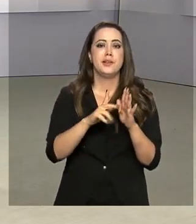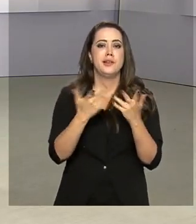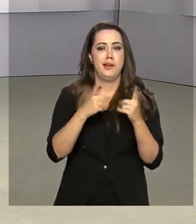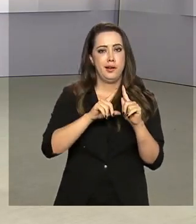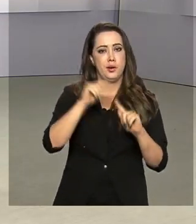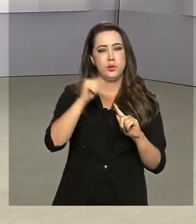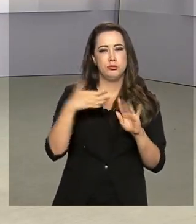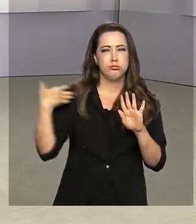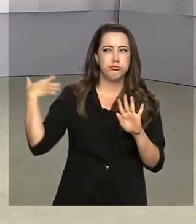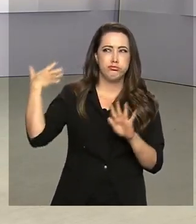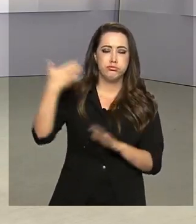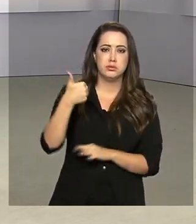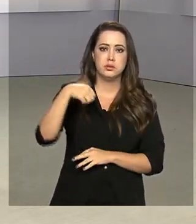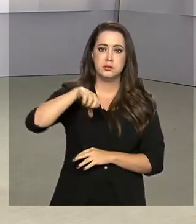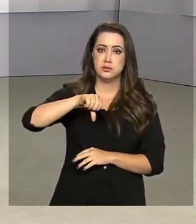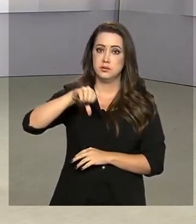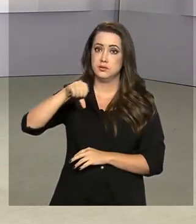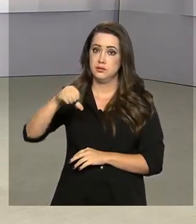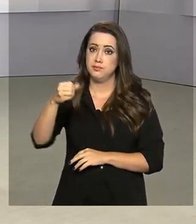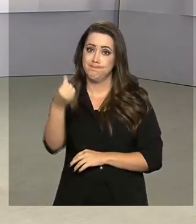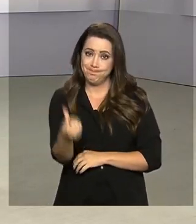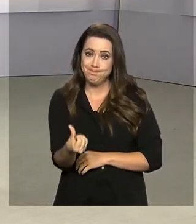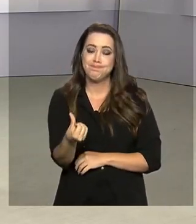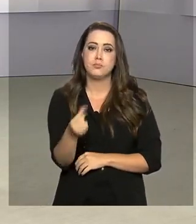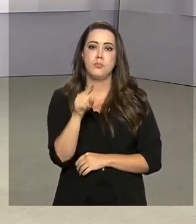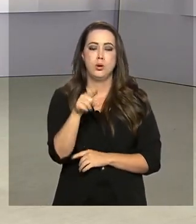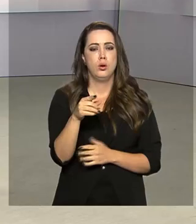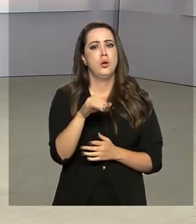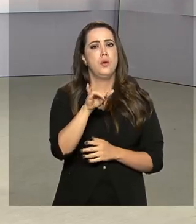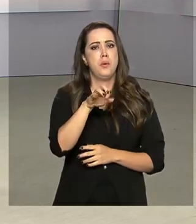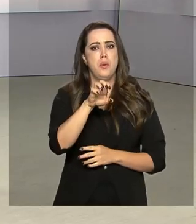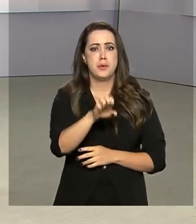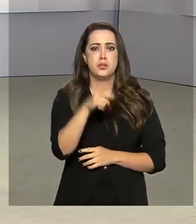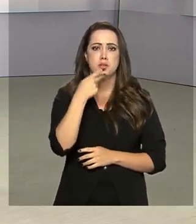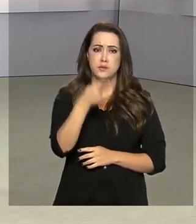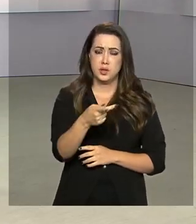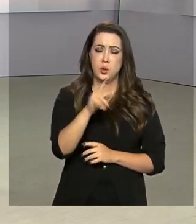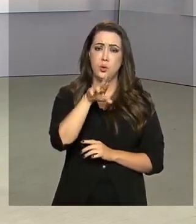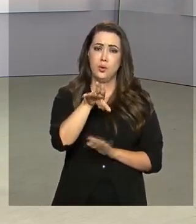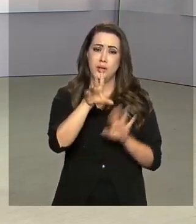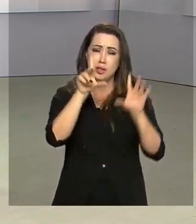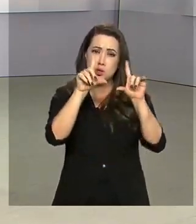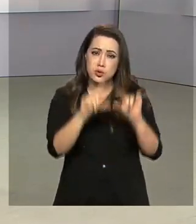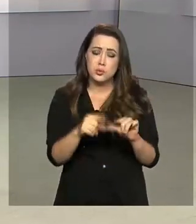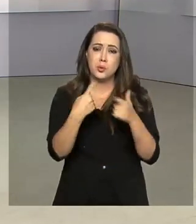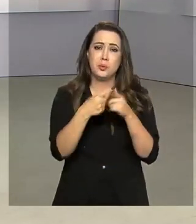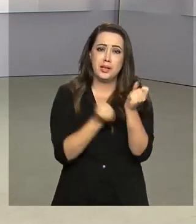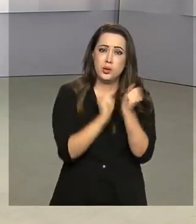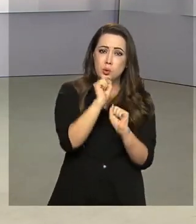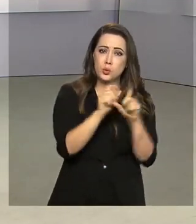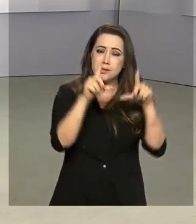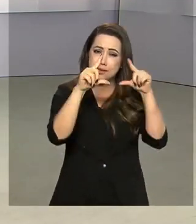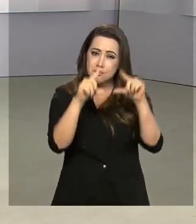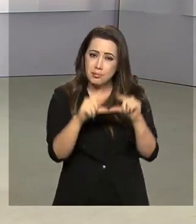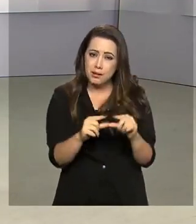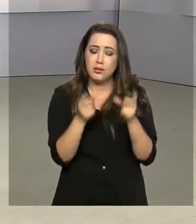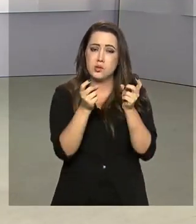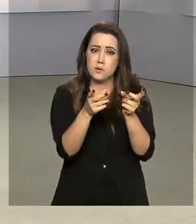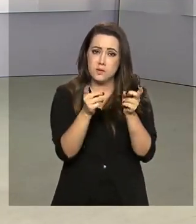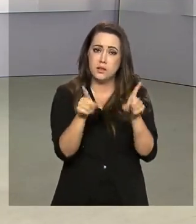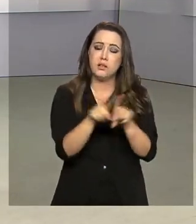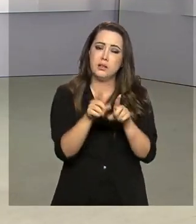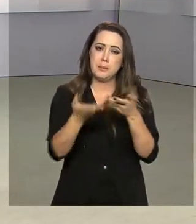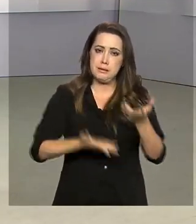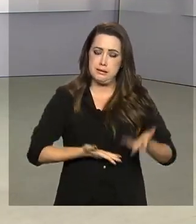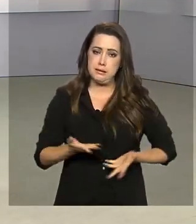De acordo com o IBGE, essa retração é resultado das quedas históricas na indústria e no setor de serviços. Já